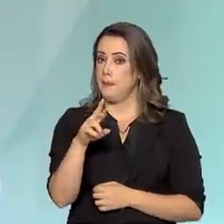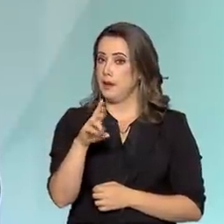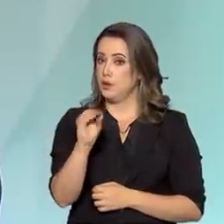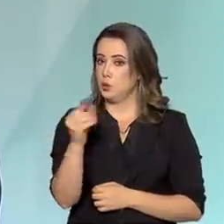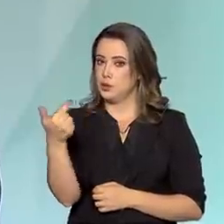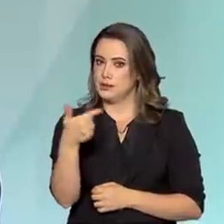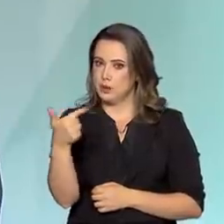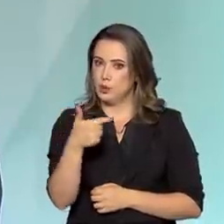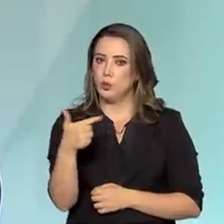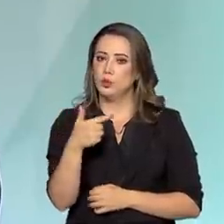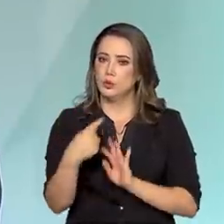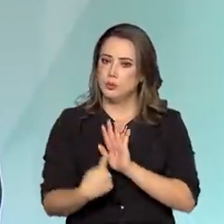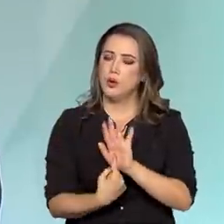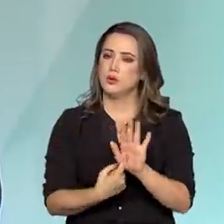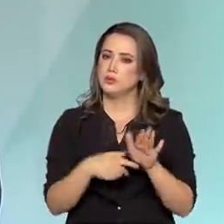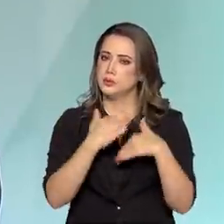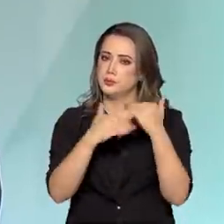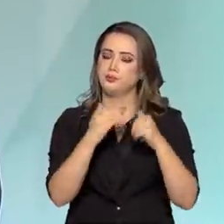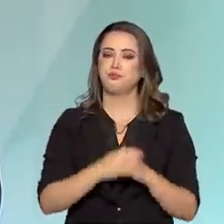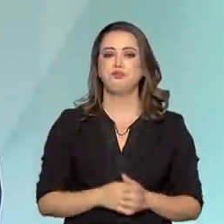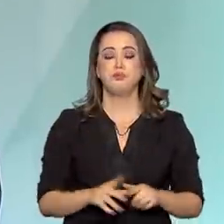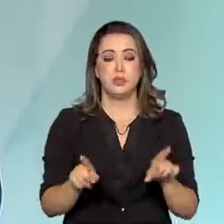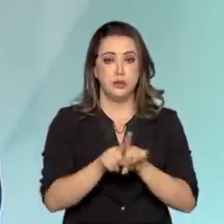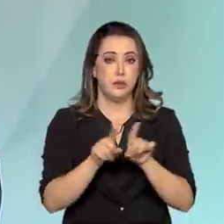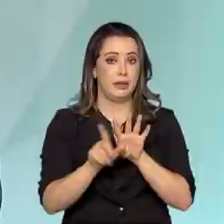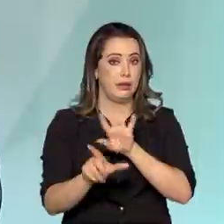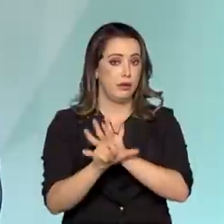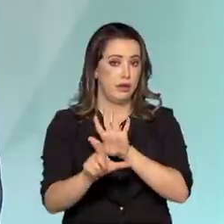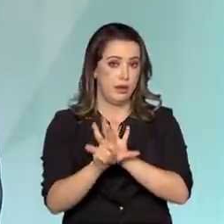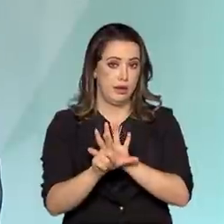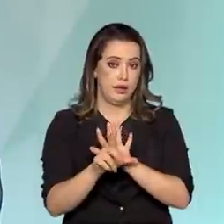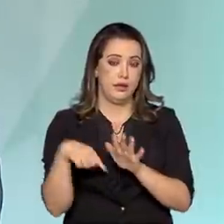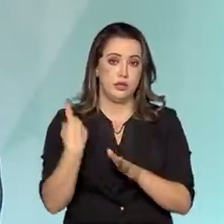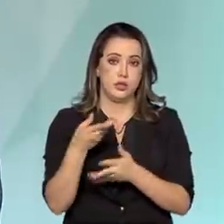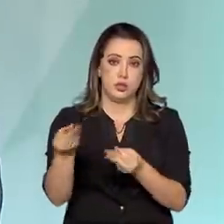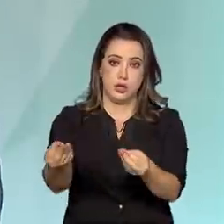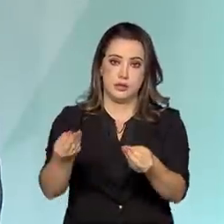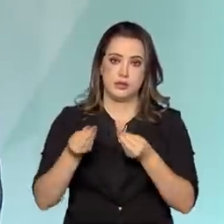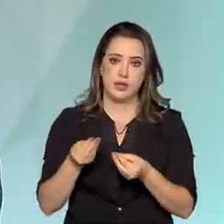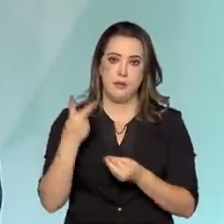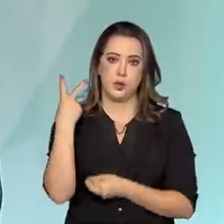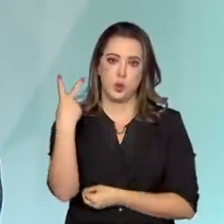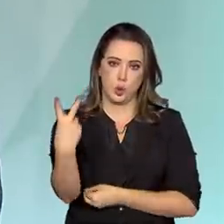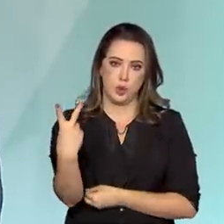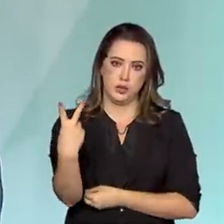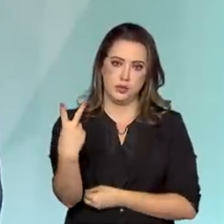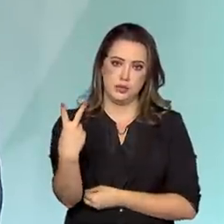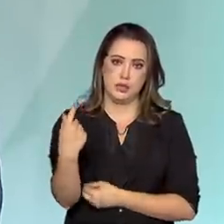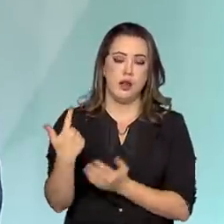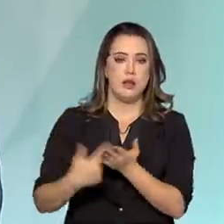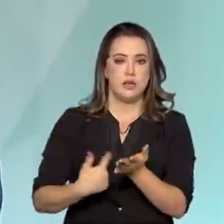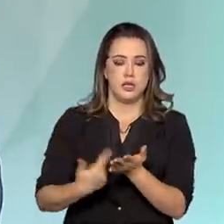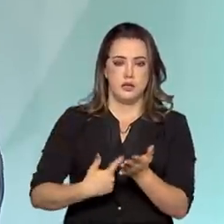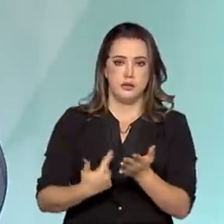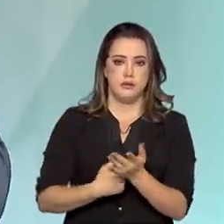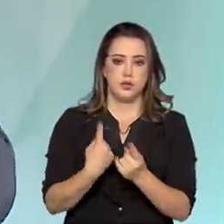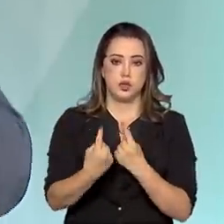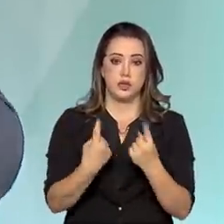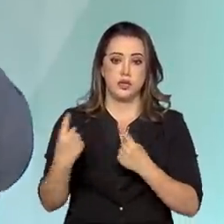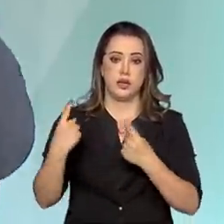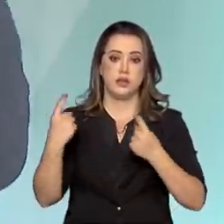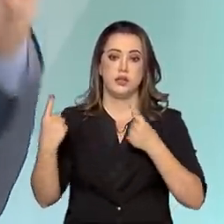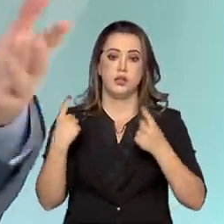cresce. E o outro exemplo é a lei do depósito legal. Todo ano, nós recebemos dois exemplares de cada livro publicado no Brasil, que faz com que o nosso acervo